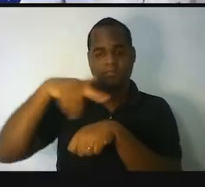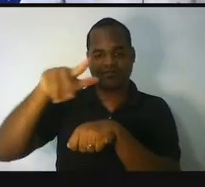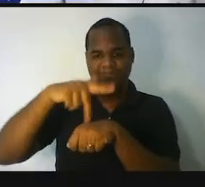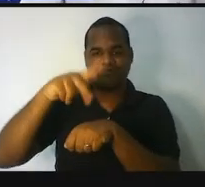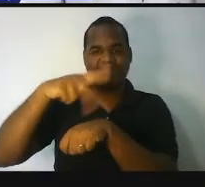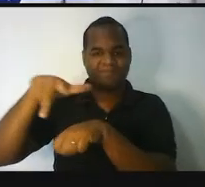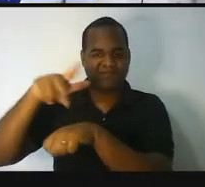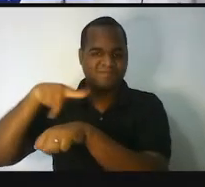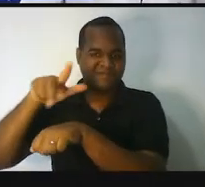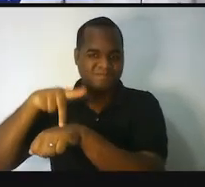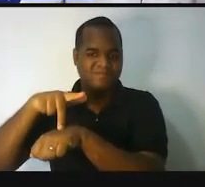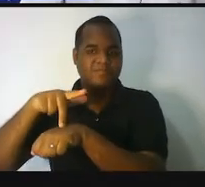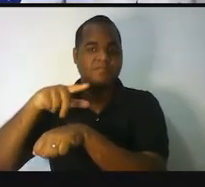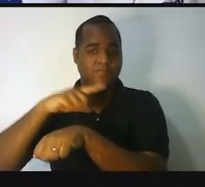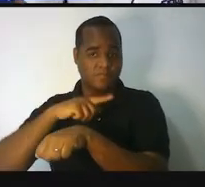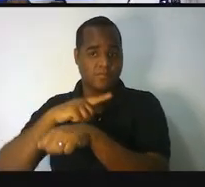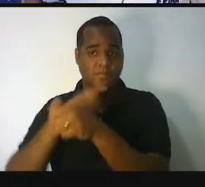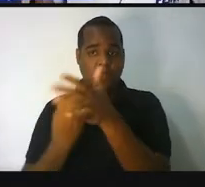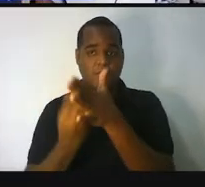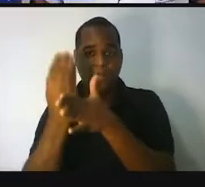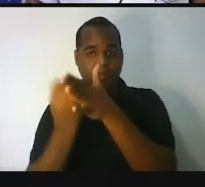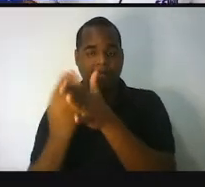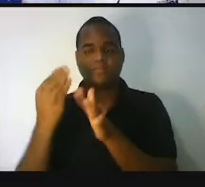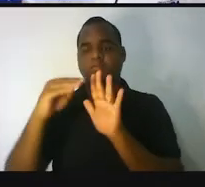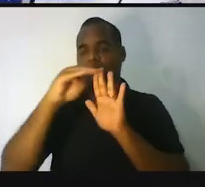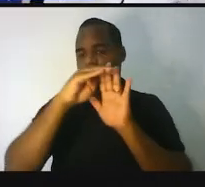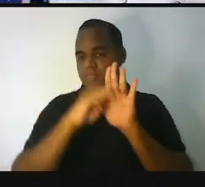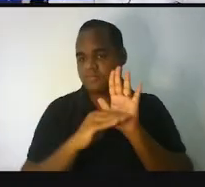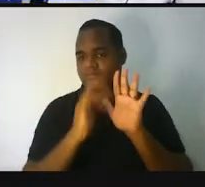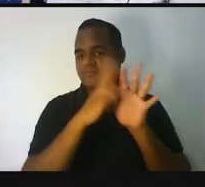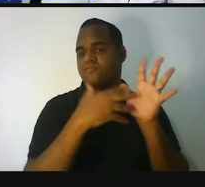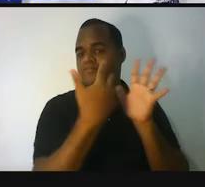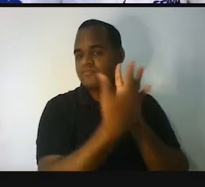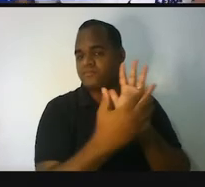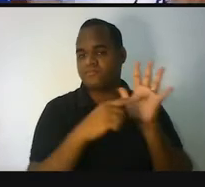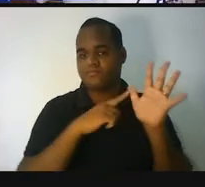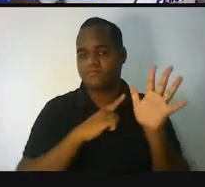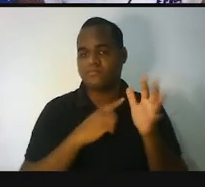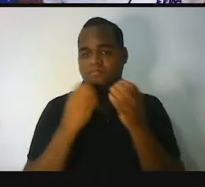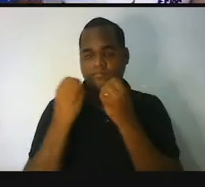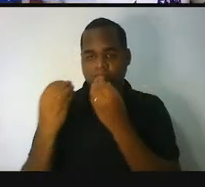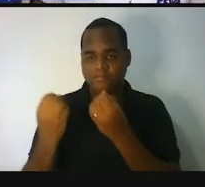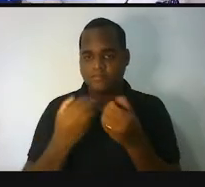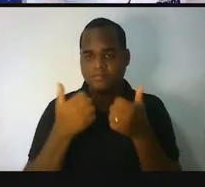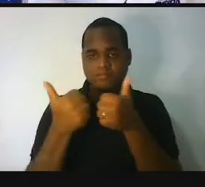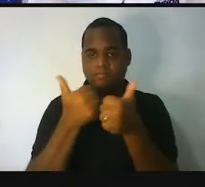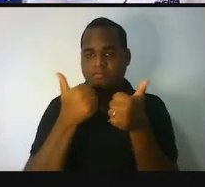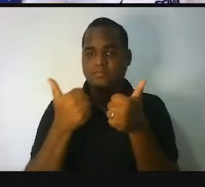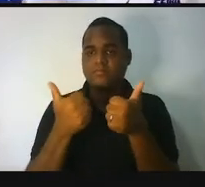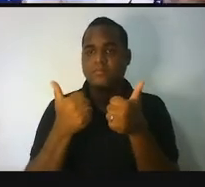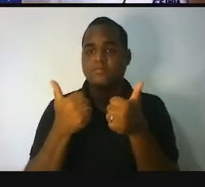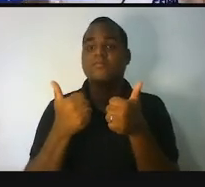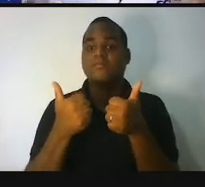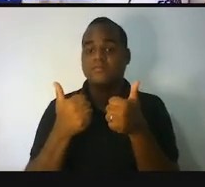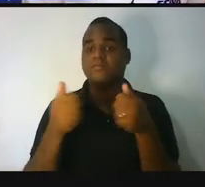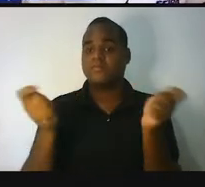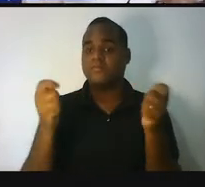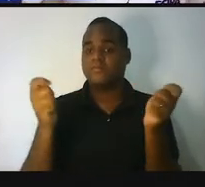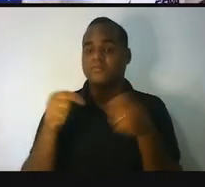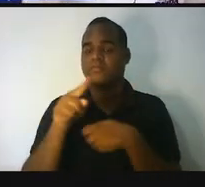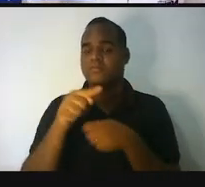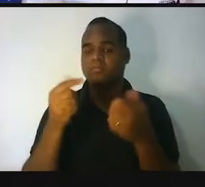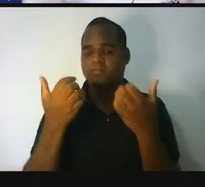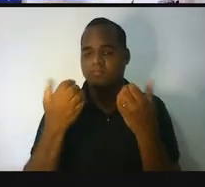que não apareceram na tabela? E eu queria que você pensasse. Se você não